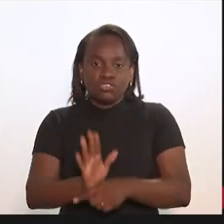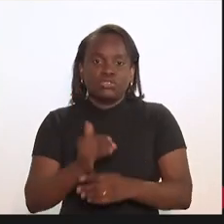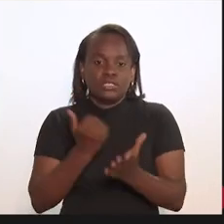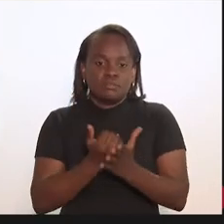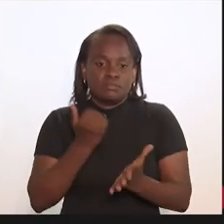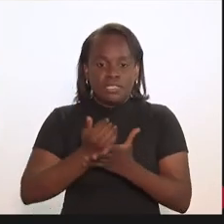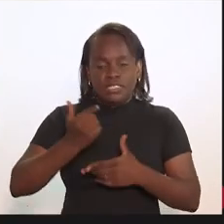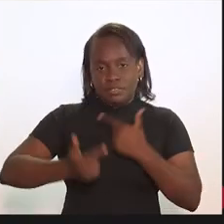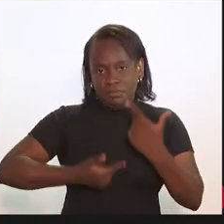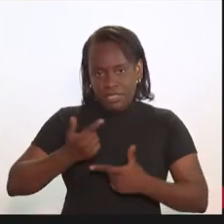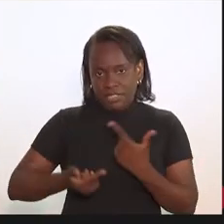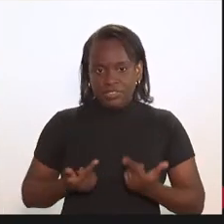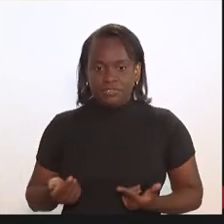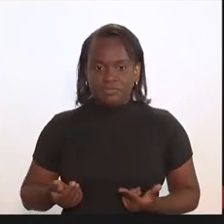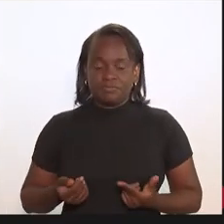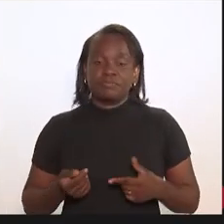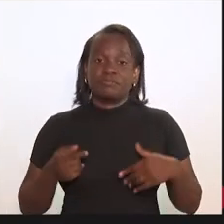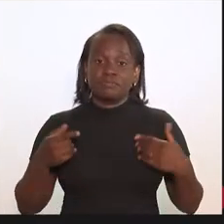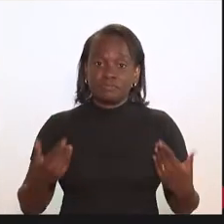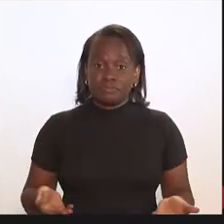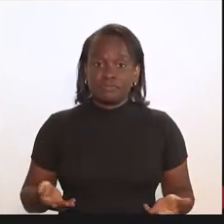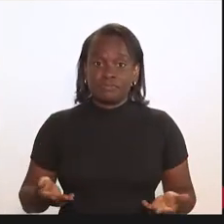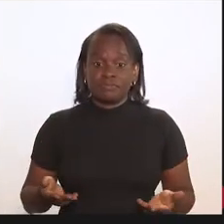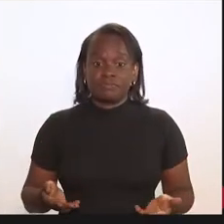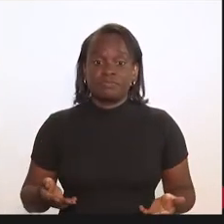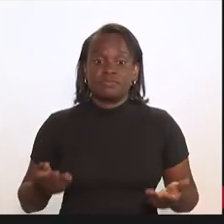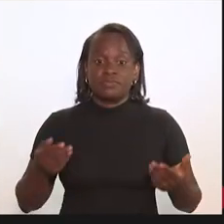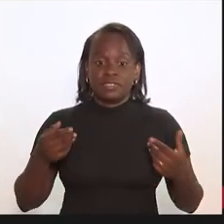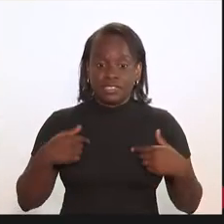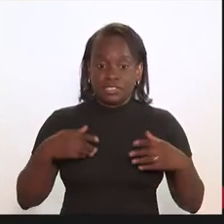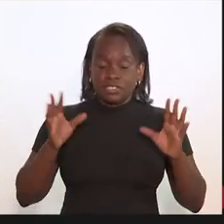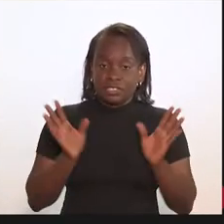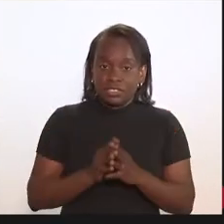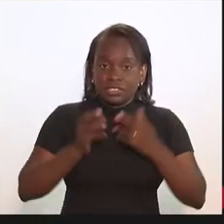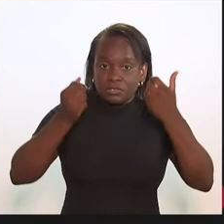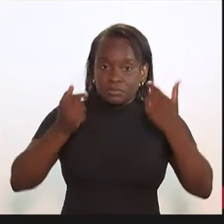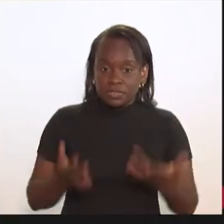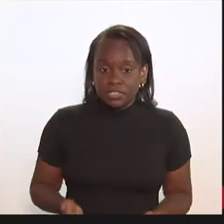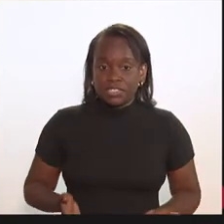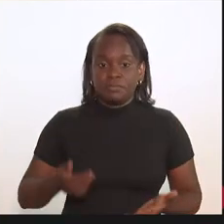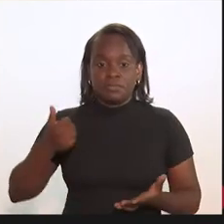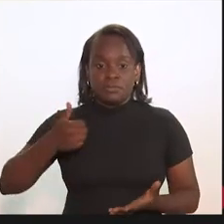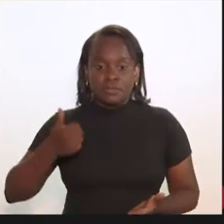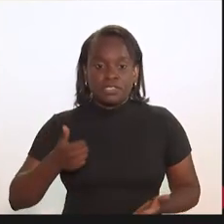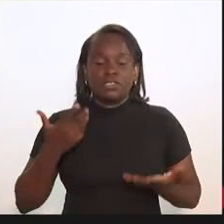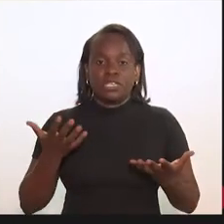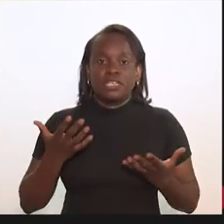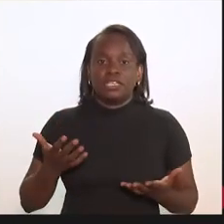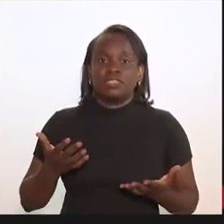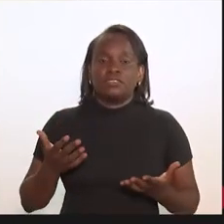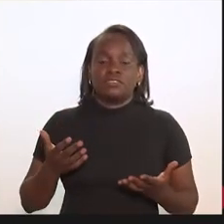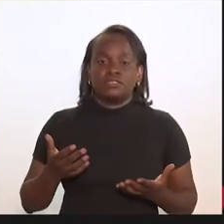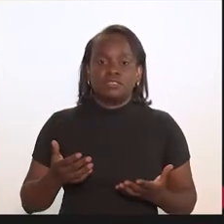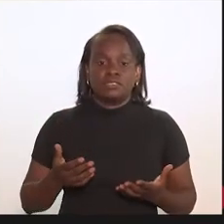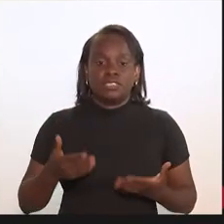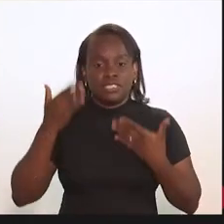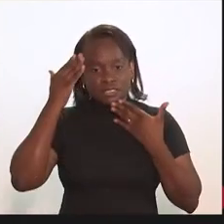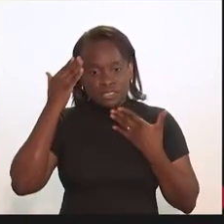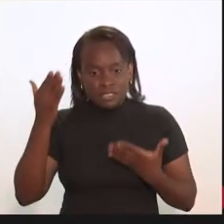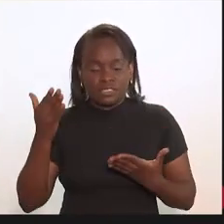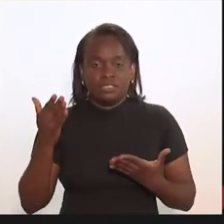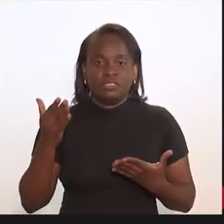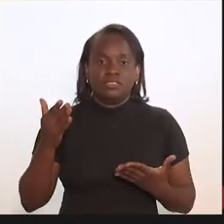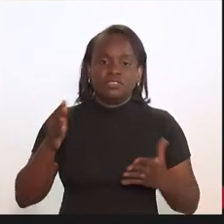enriquecer aí os nossos trabalhos. E com as minhas breves palavras, em primeiro lugar, eu gostaria de estar